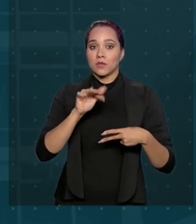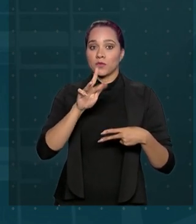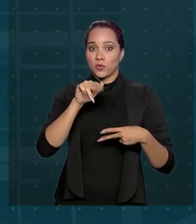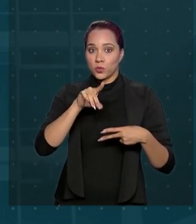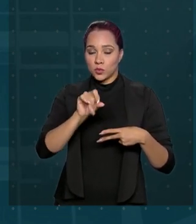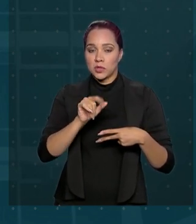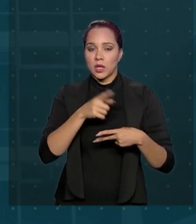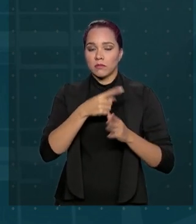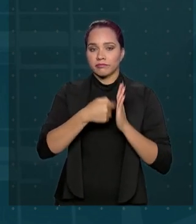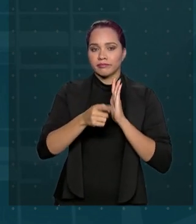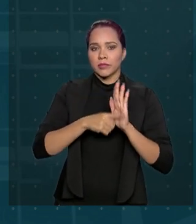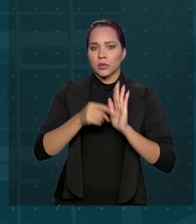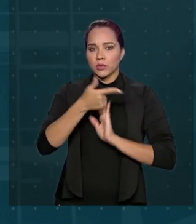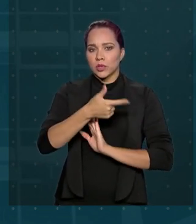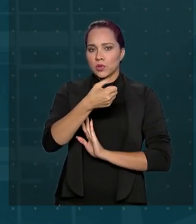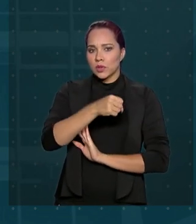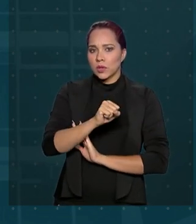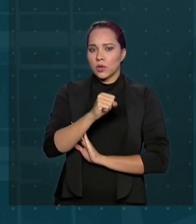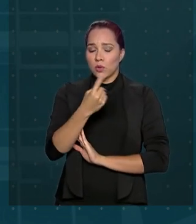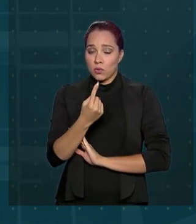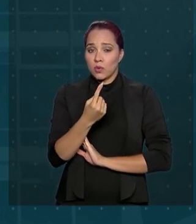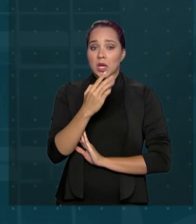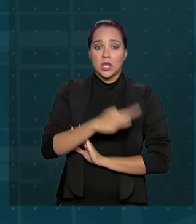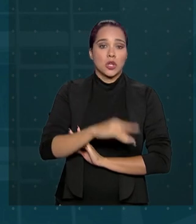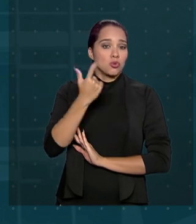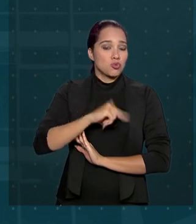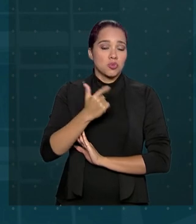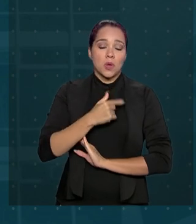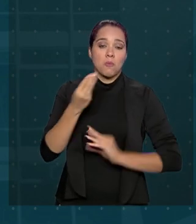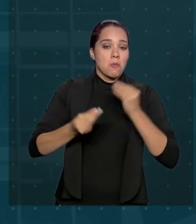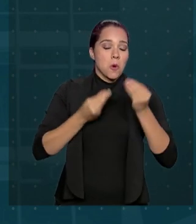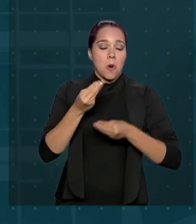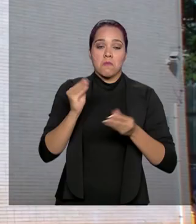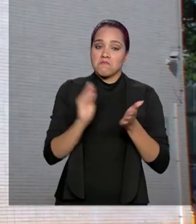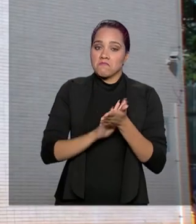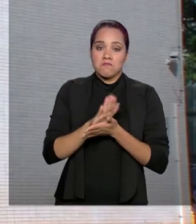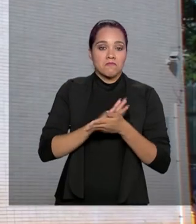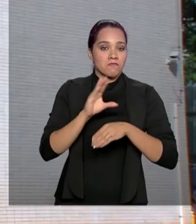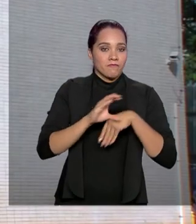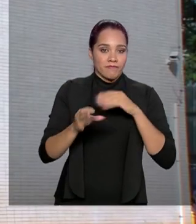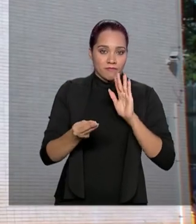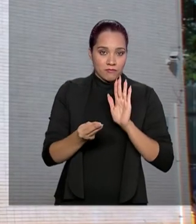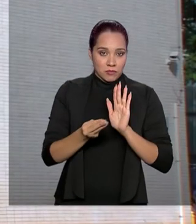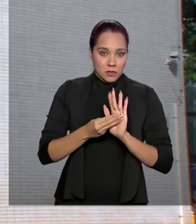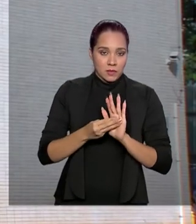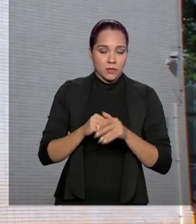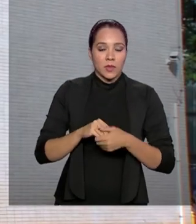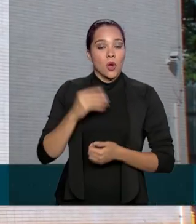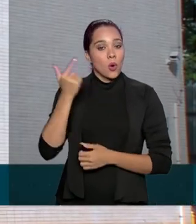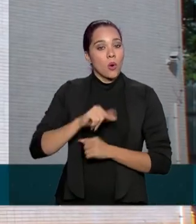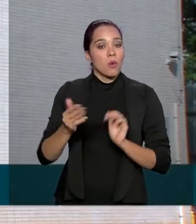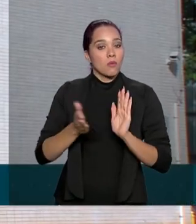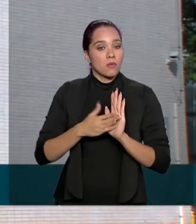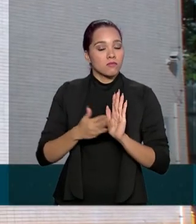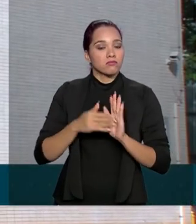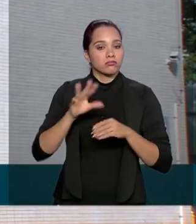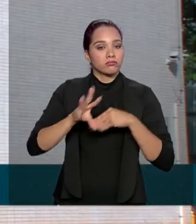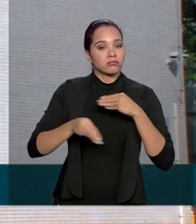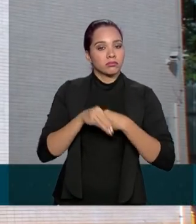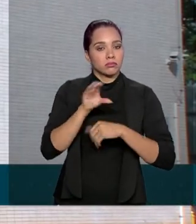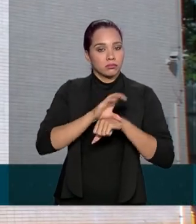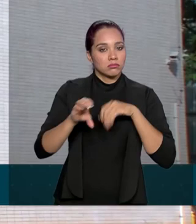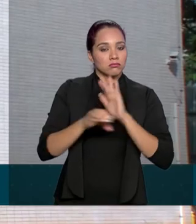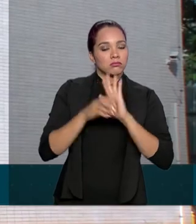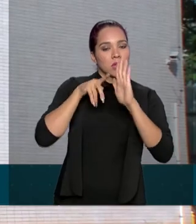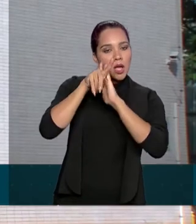281 fundos públicos, que não tem previsão constitucional. Outra proposta de emenda à Constituição em análise